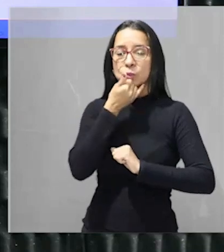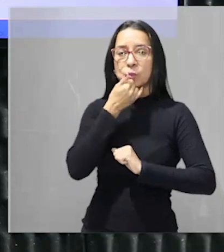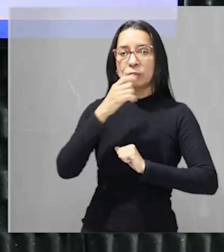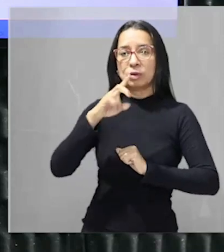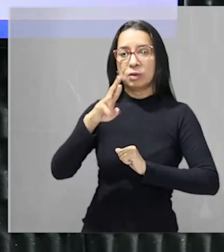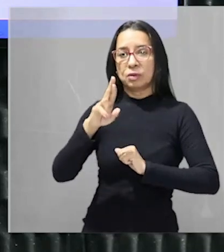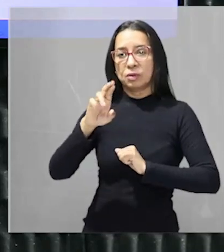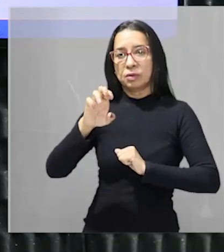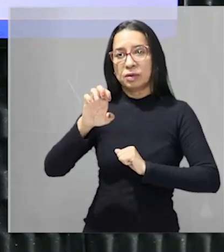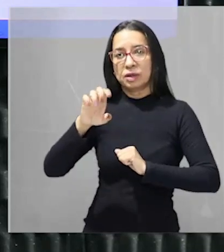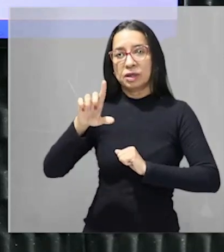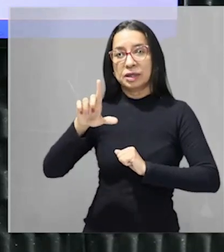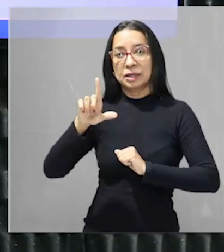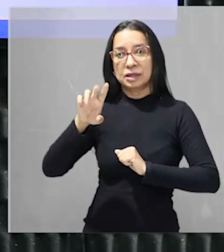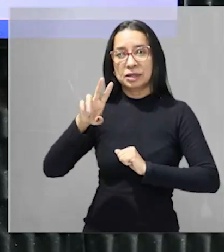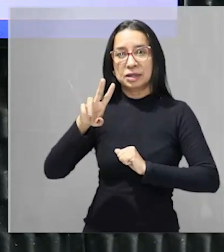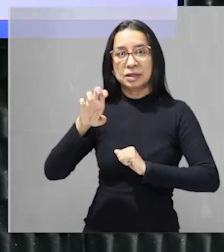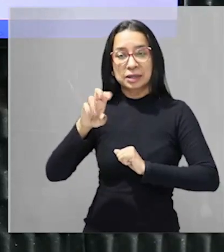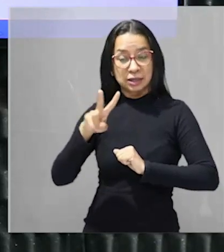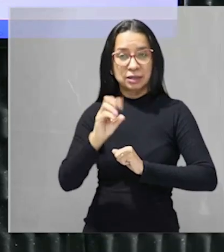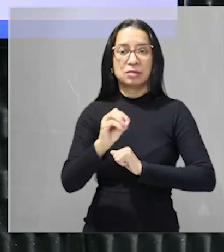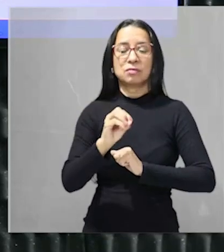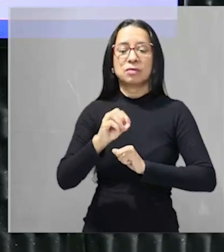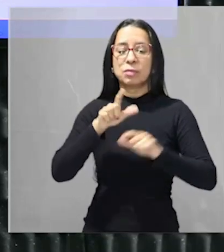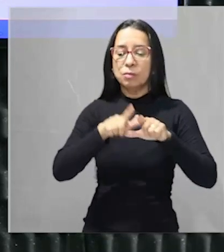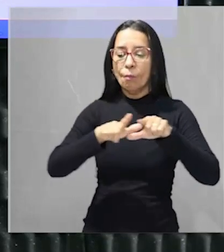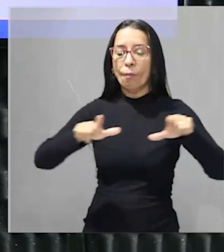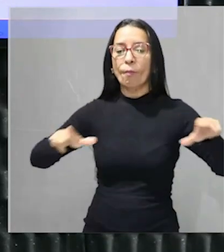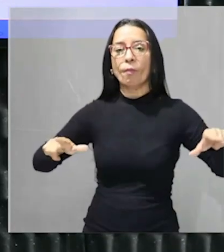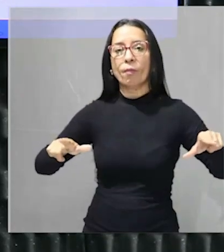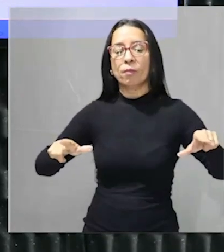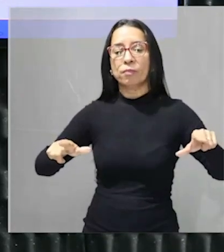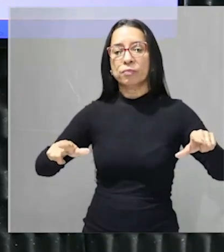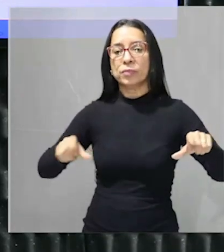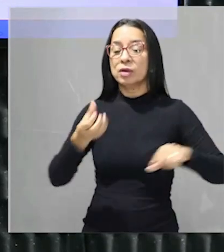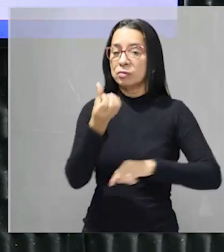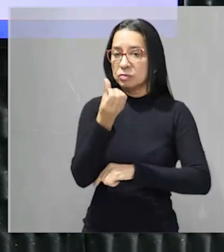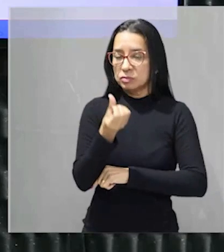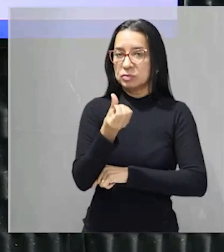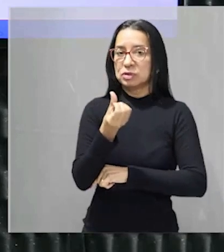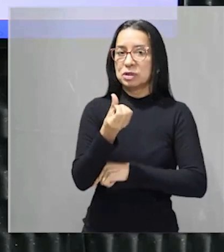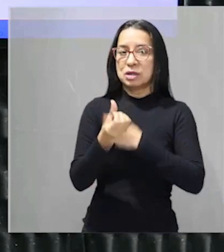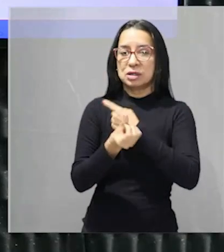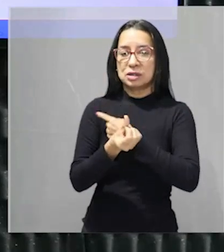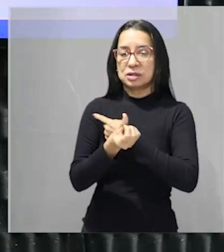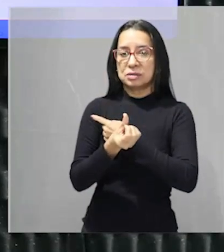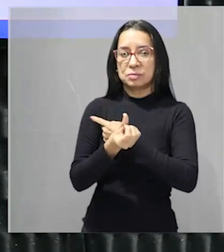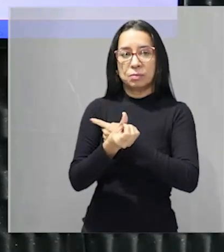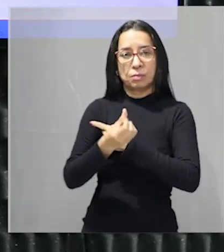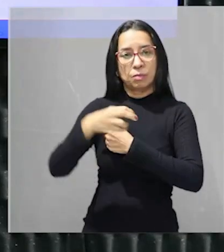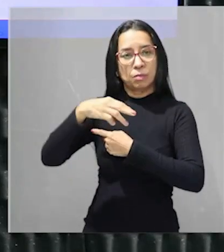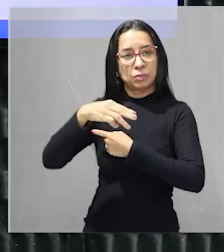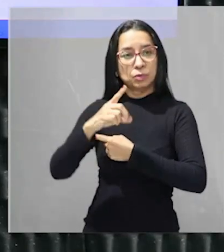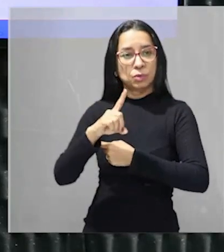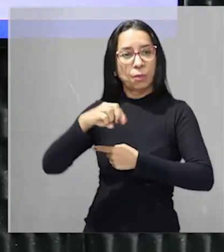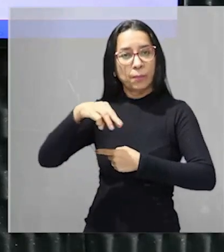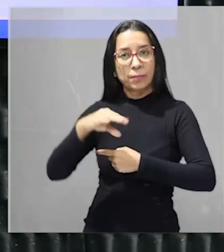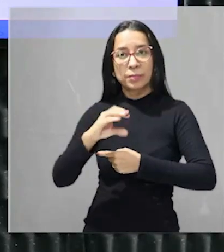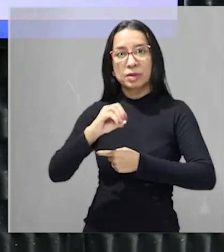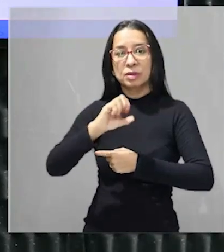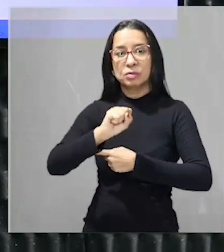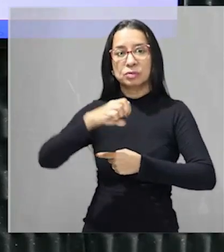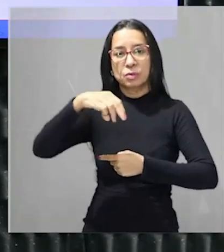já é um relevo mais plano fechou? esses são os seis domínios morfoclimáticos do Brasil e tu tem as zonas de transição tá? que vão